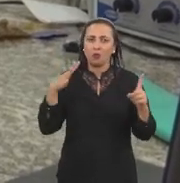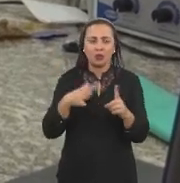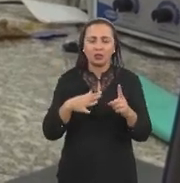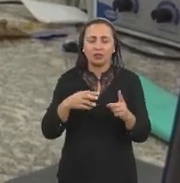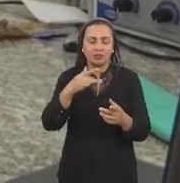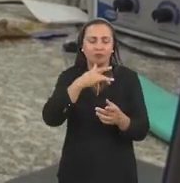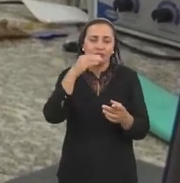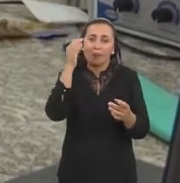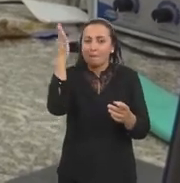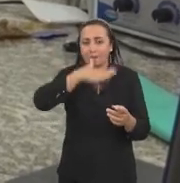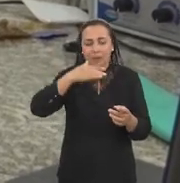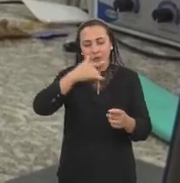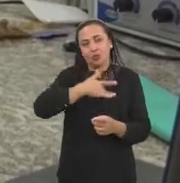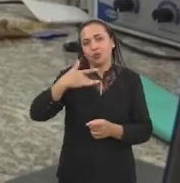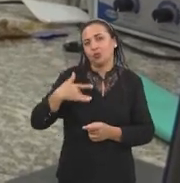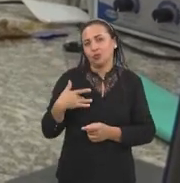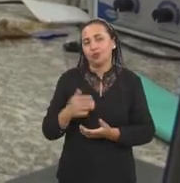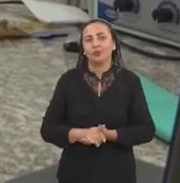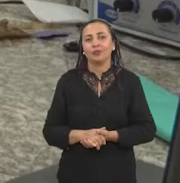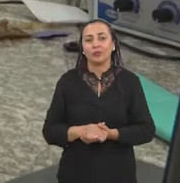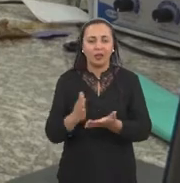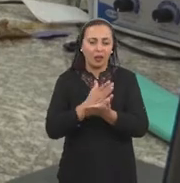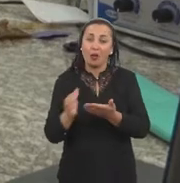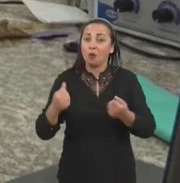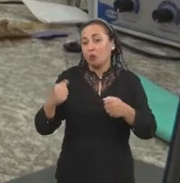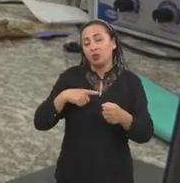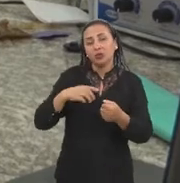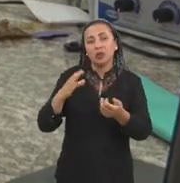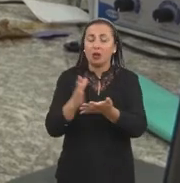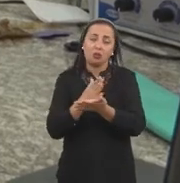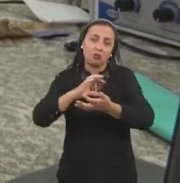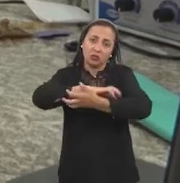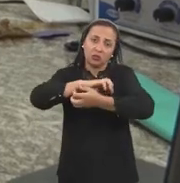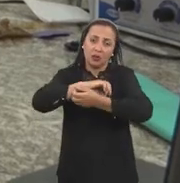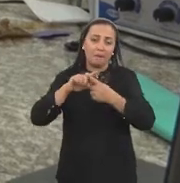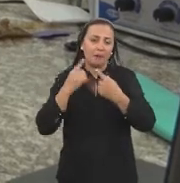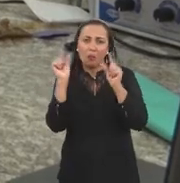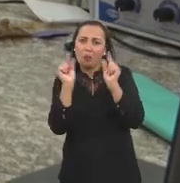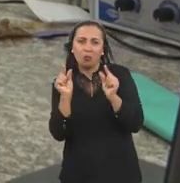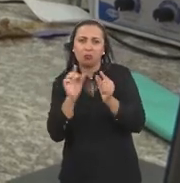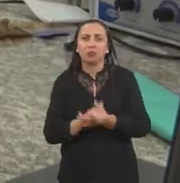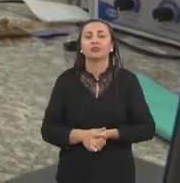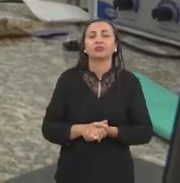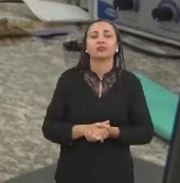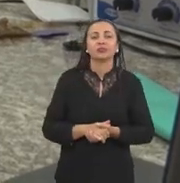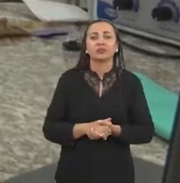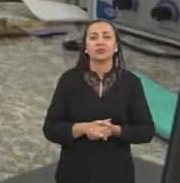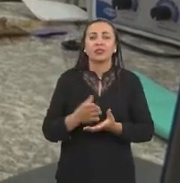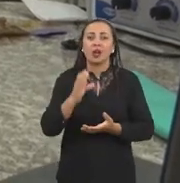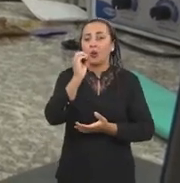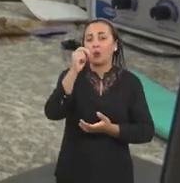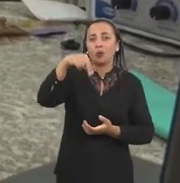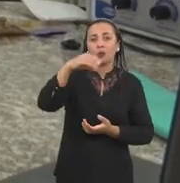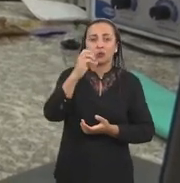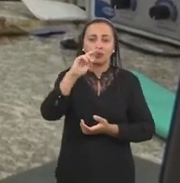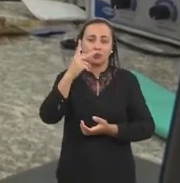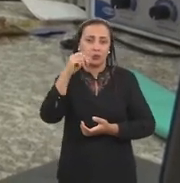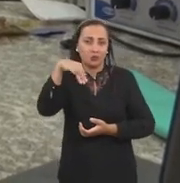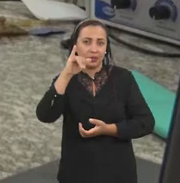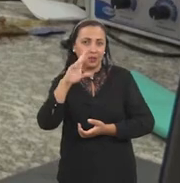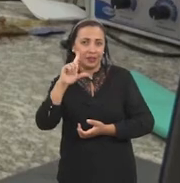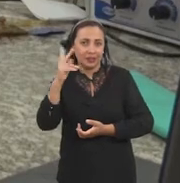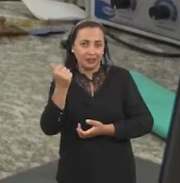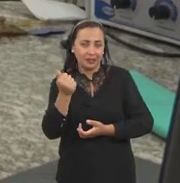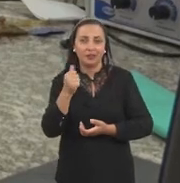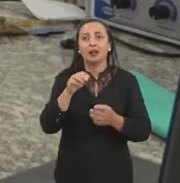provocar câncer, problemas intestinais, respiratórios, e tem alguns estudos que mostram que também pode provocar